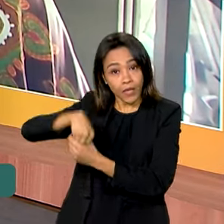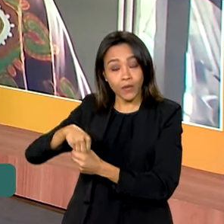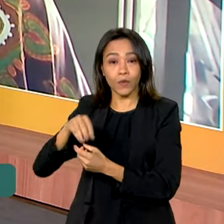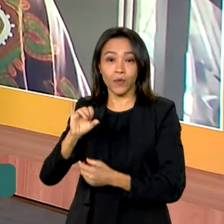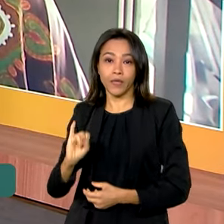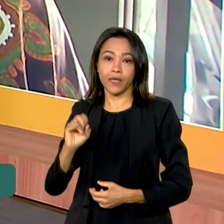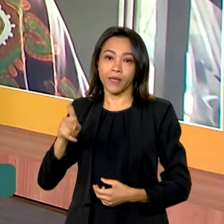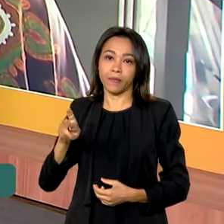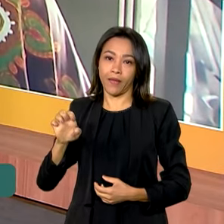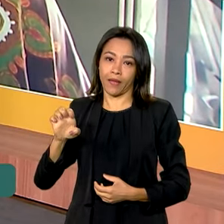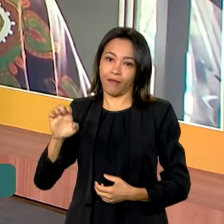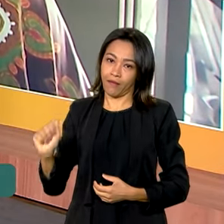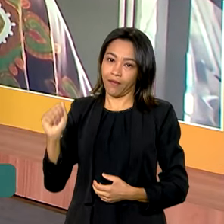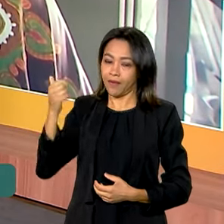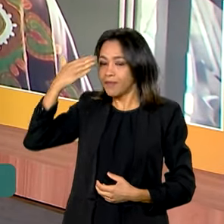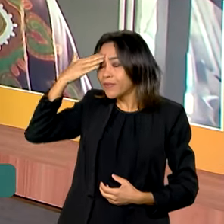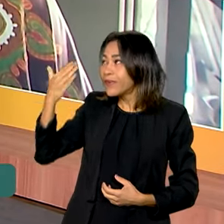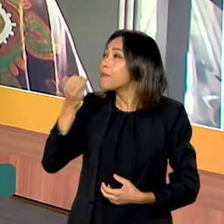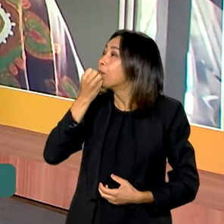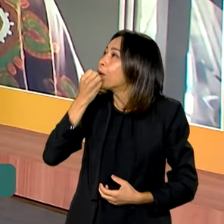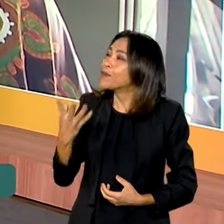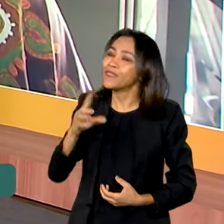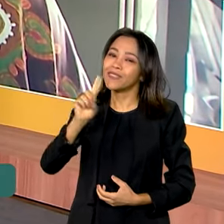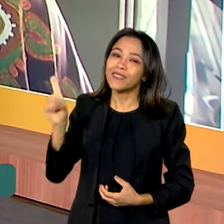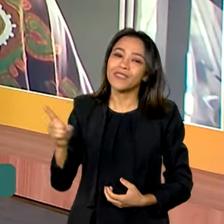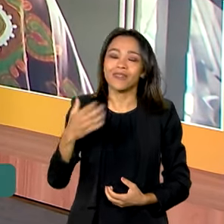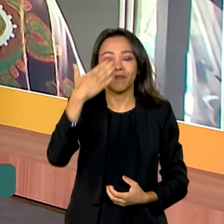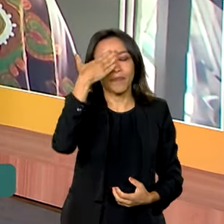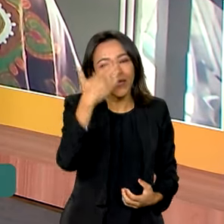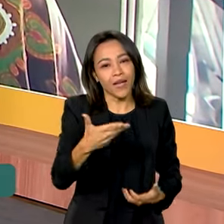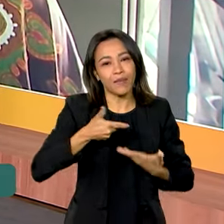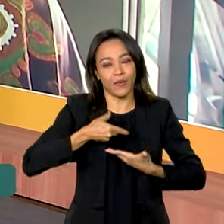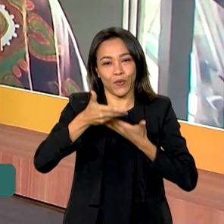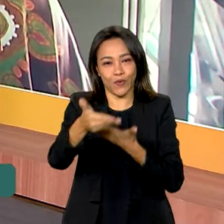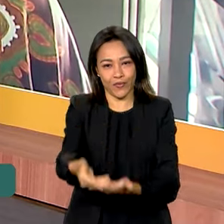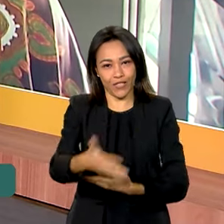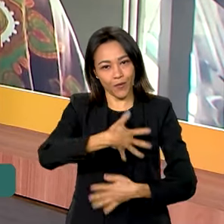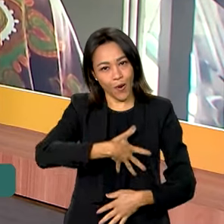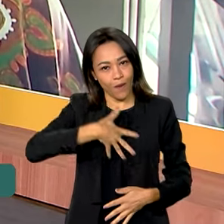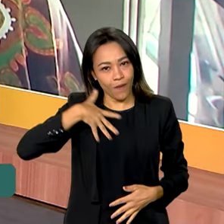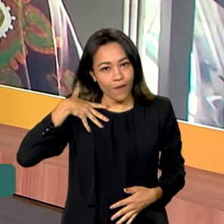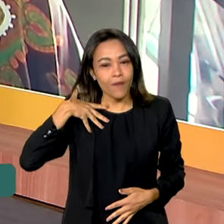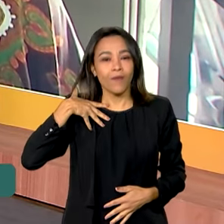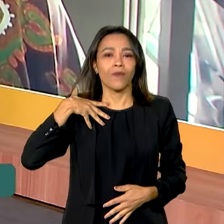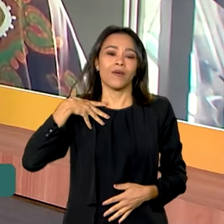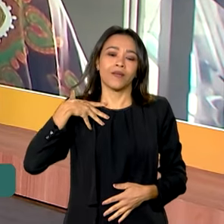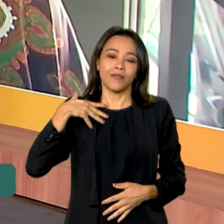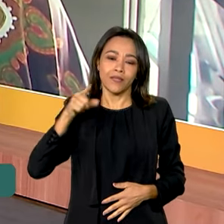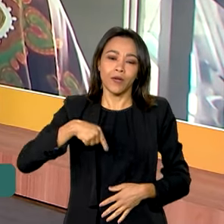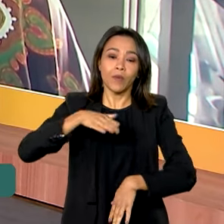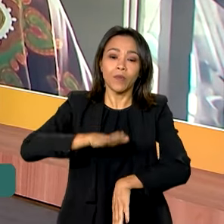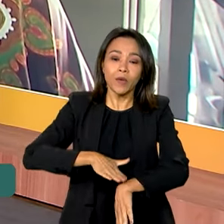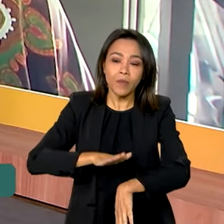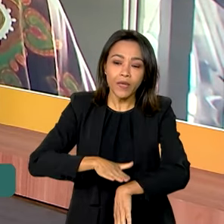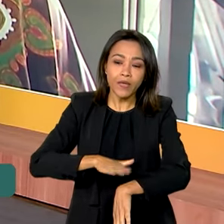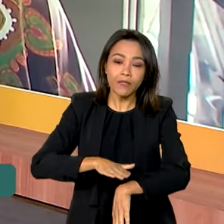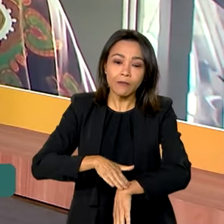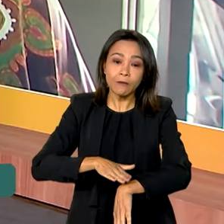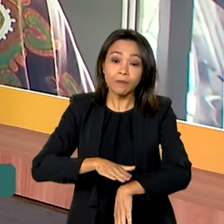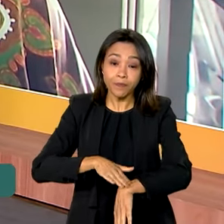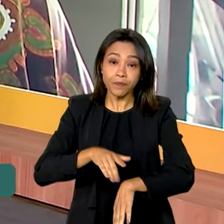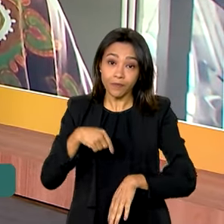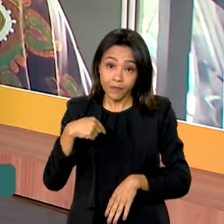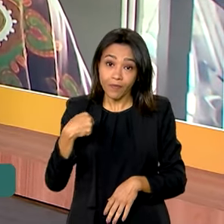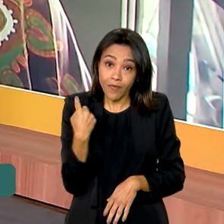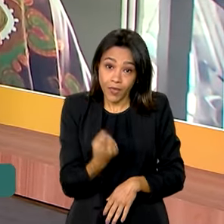Dia. Bom dia, muito obrigada pelo convite, é uma honra. E é um momento que a gente pode divulgar